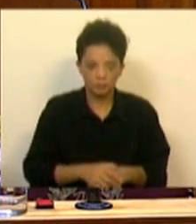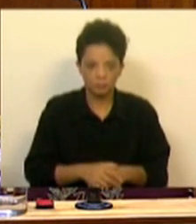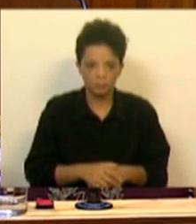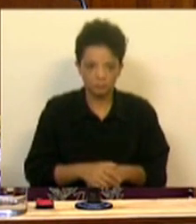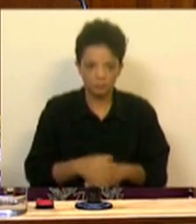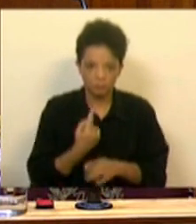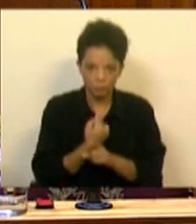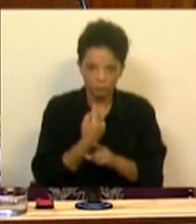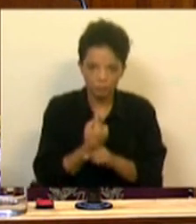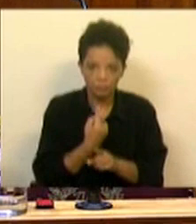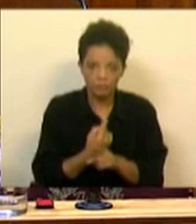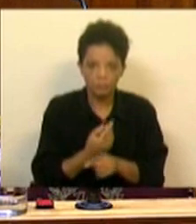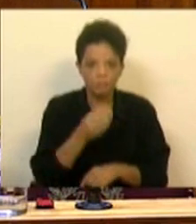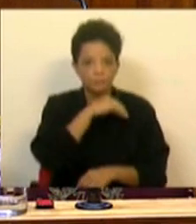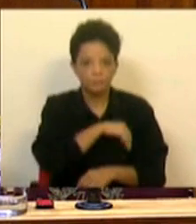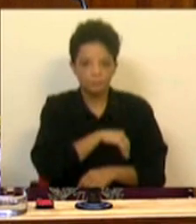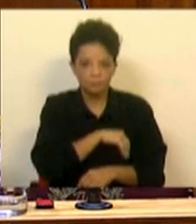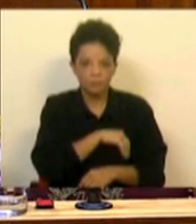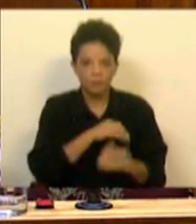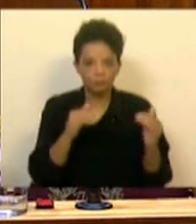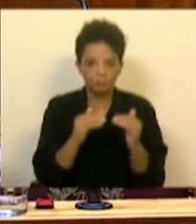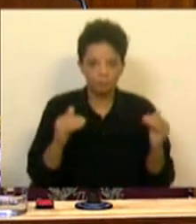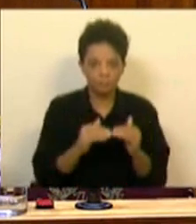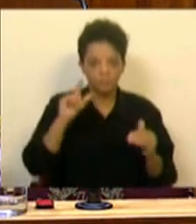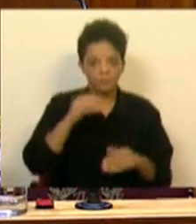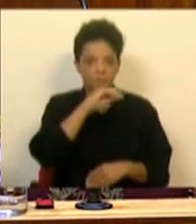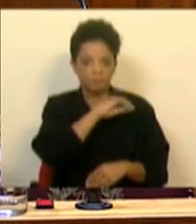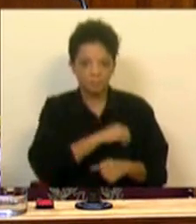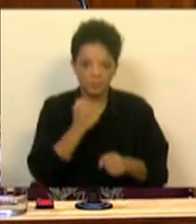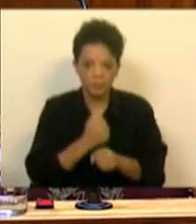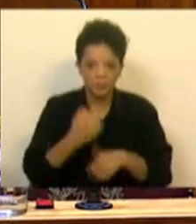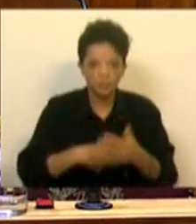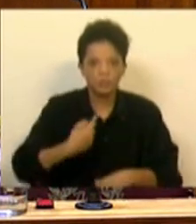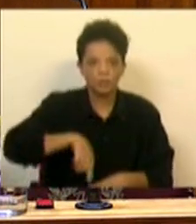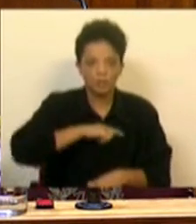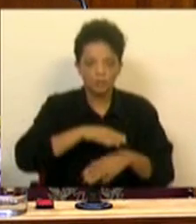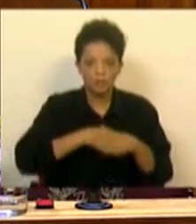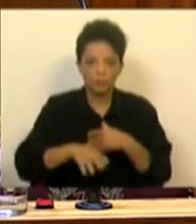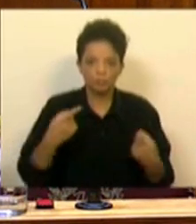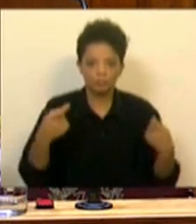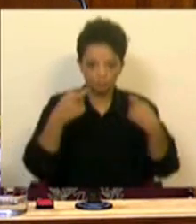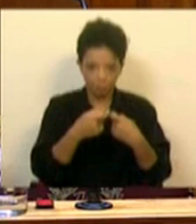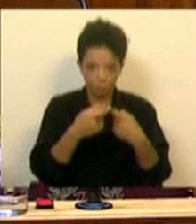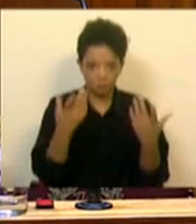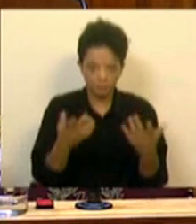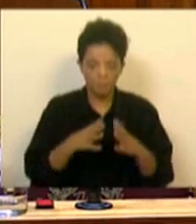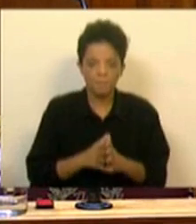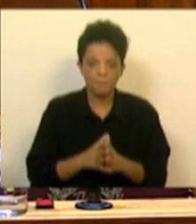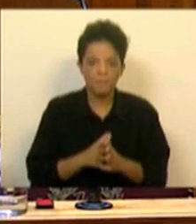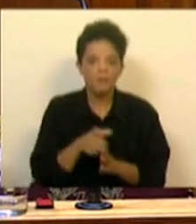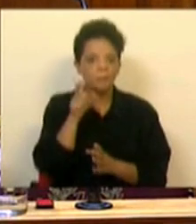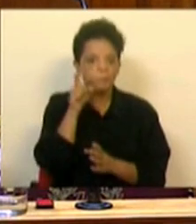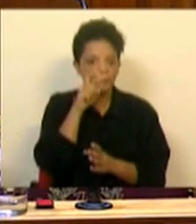componentes que vinham no vencimento de categoria e também no vencimento de exercício. O que fizeram foi unificar, por um lado,